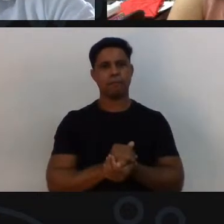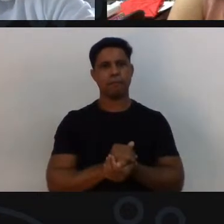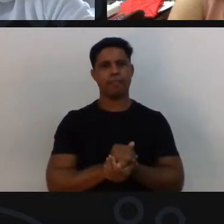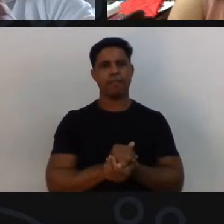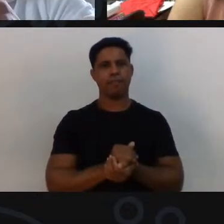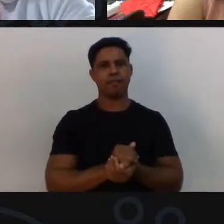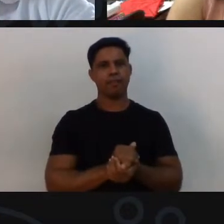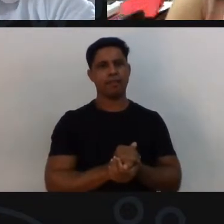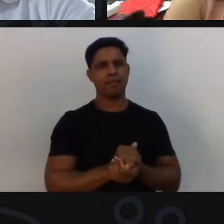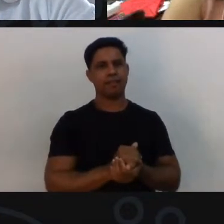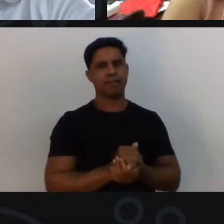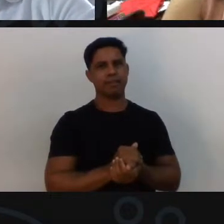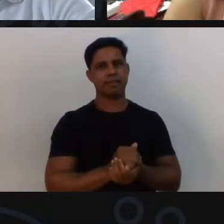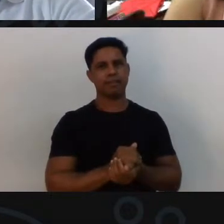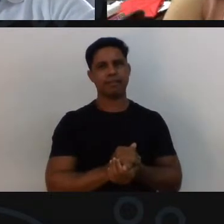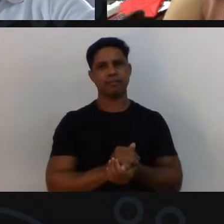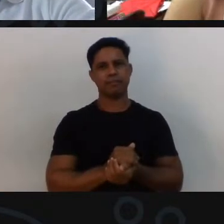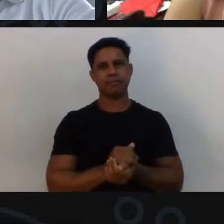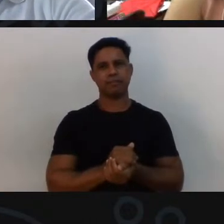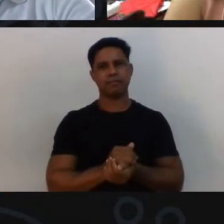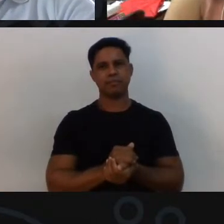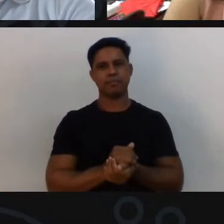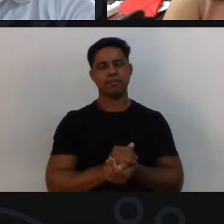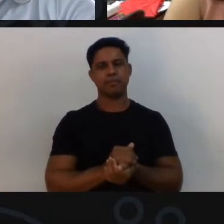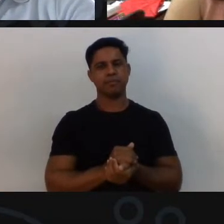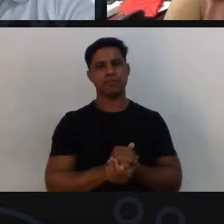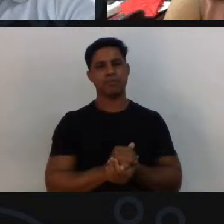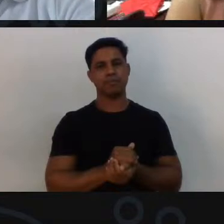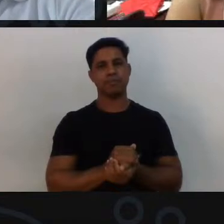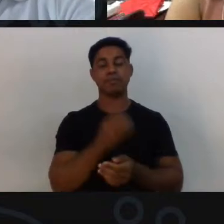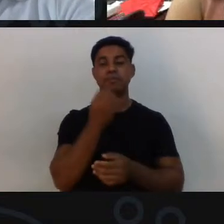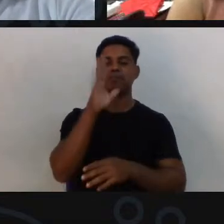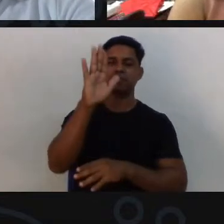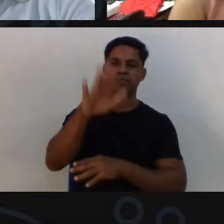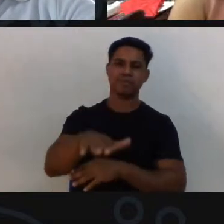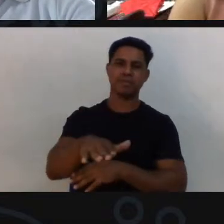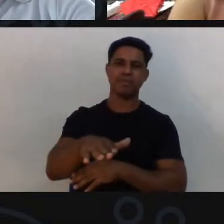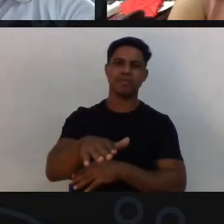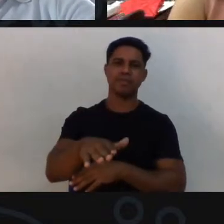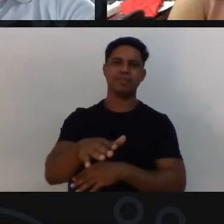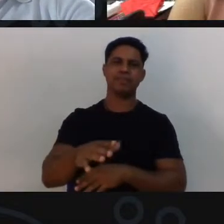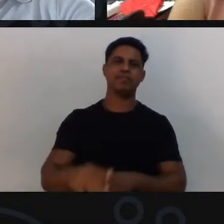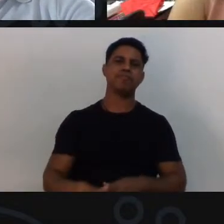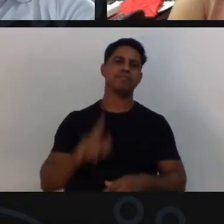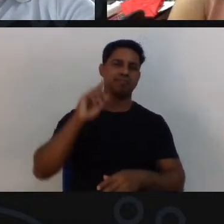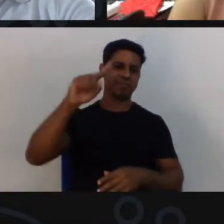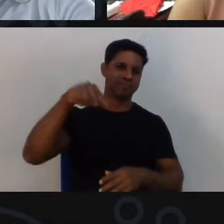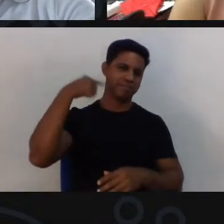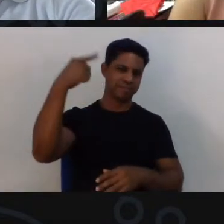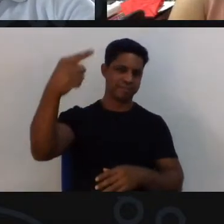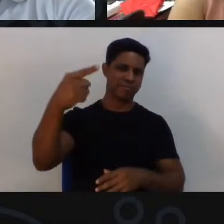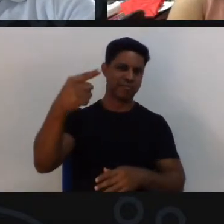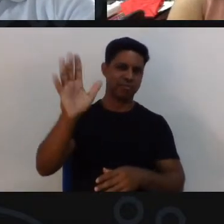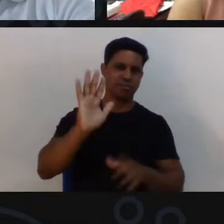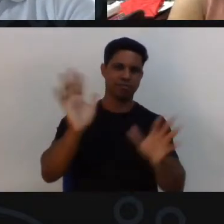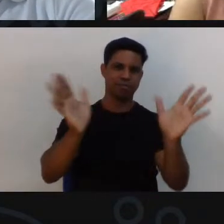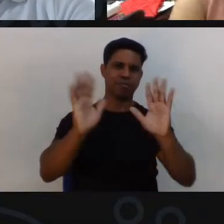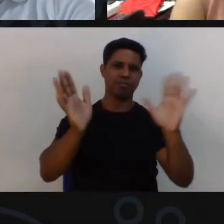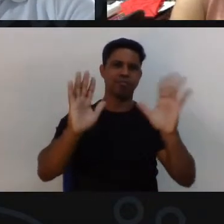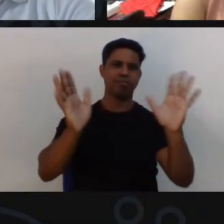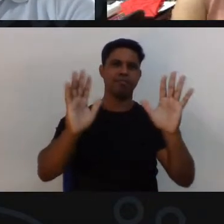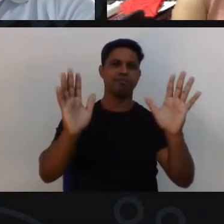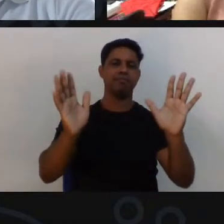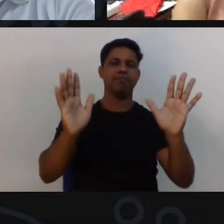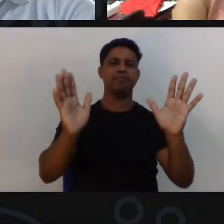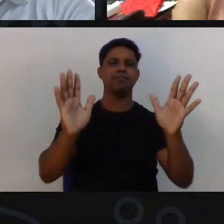obrigada a você gente boa tarde até as próximas boa tarde até mais até mais pessoal